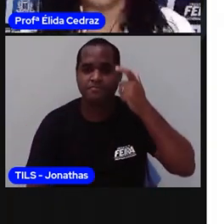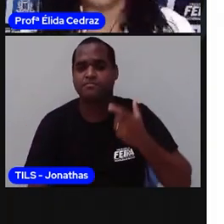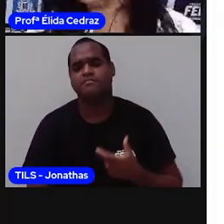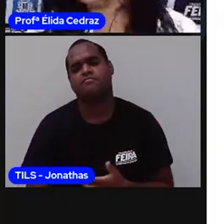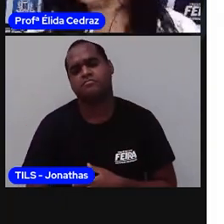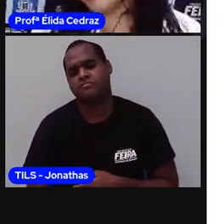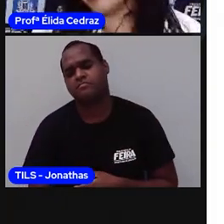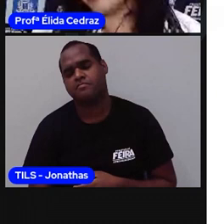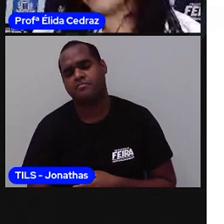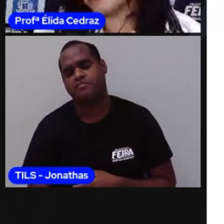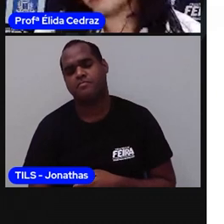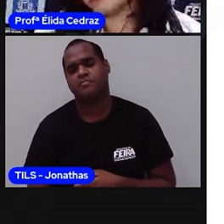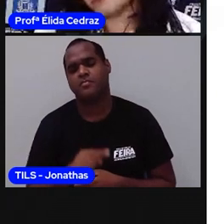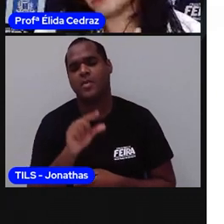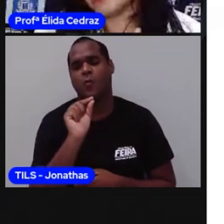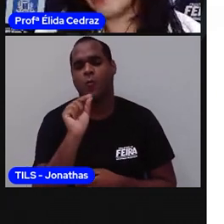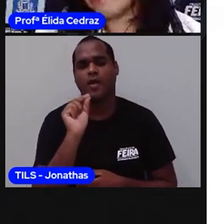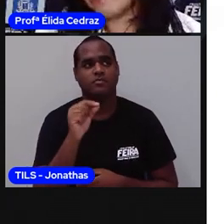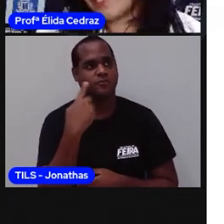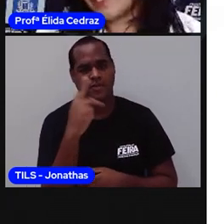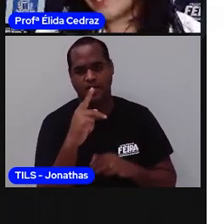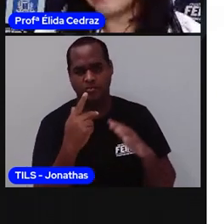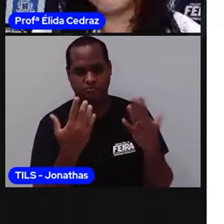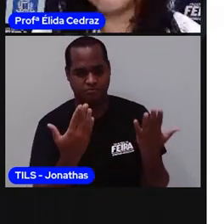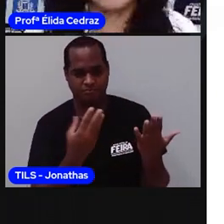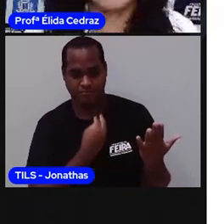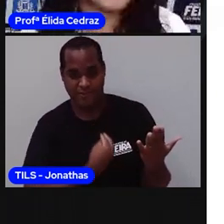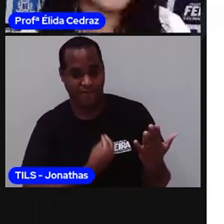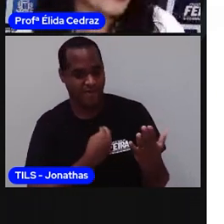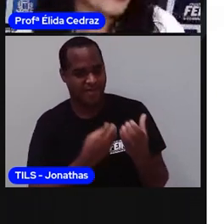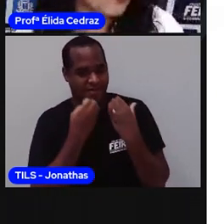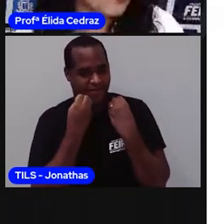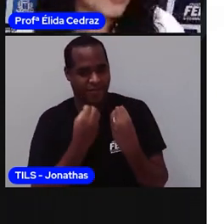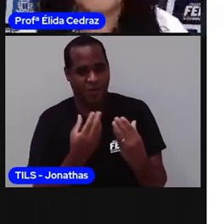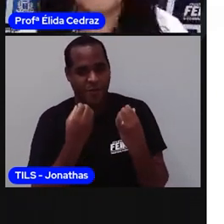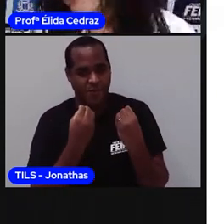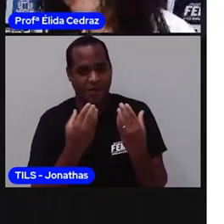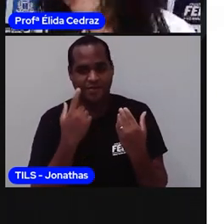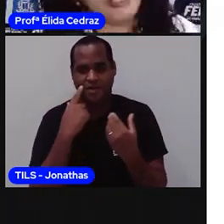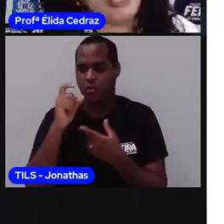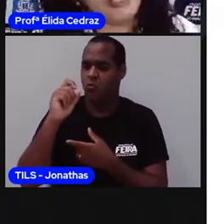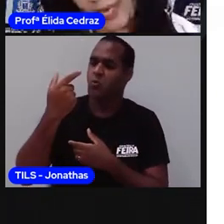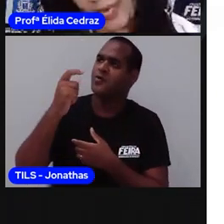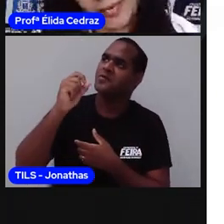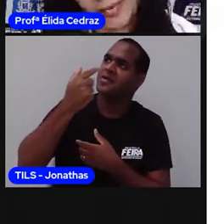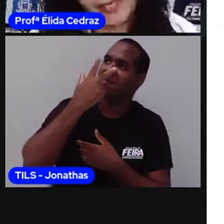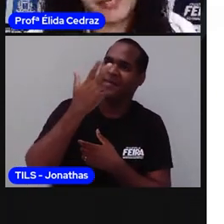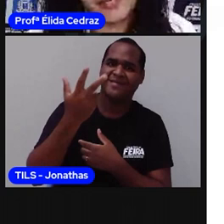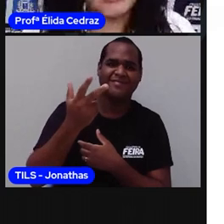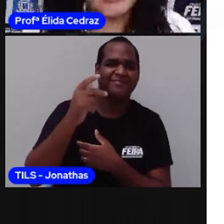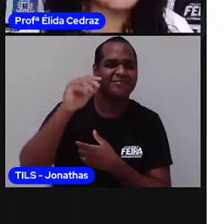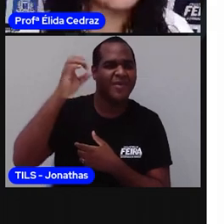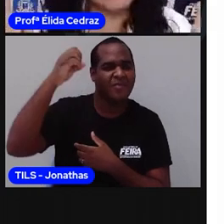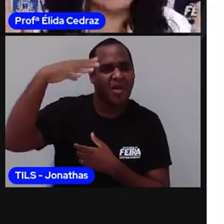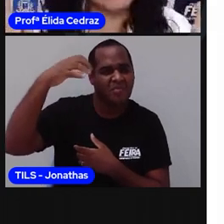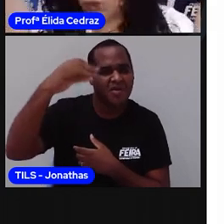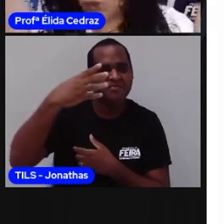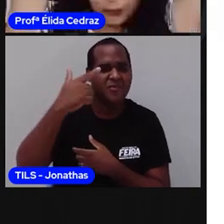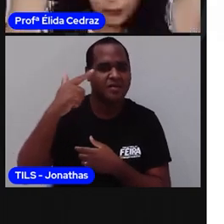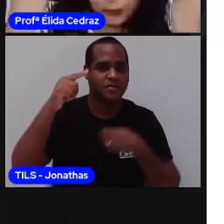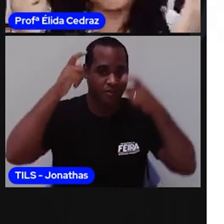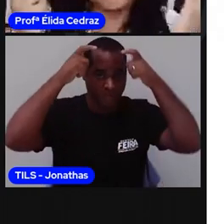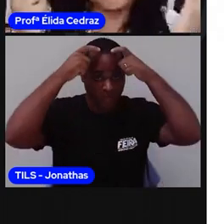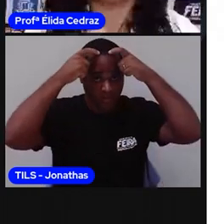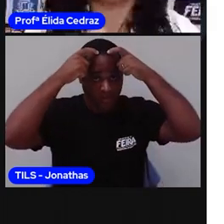O que é que você tem na sua vida? Que dá luz, mas não é lanterna. Não usa